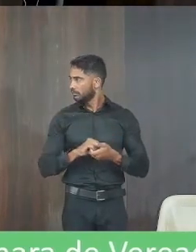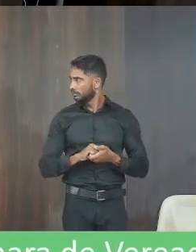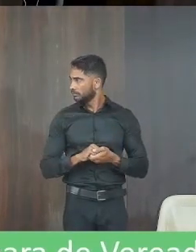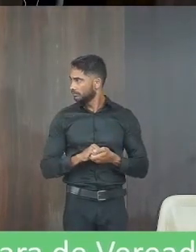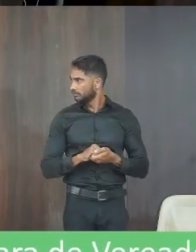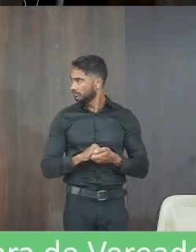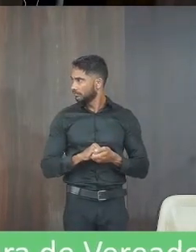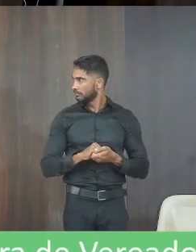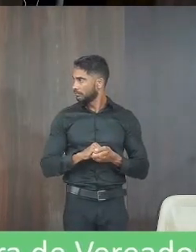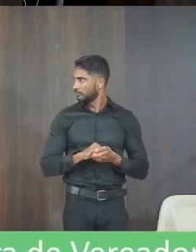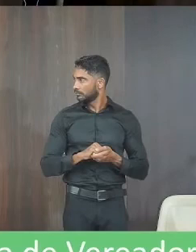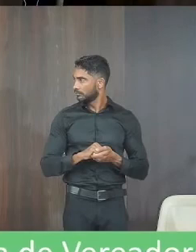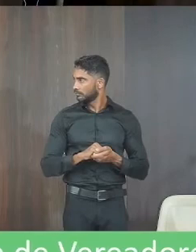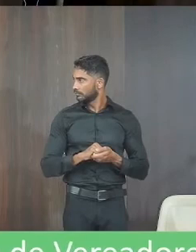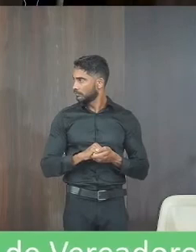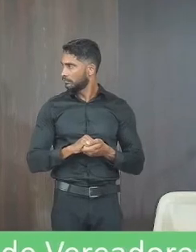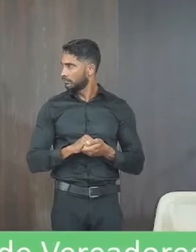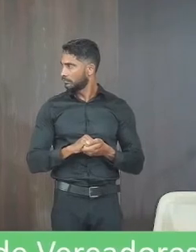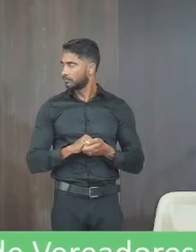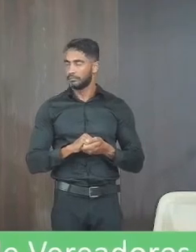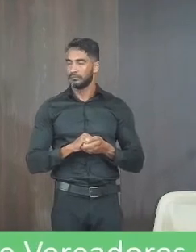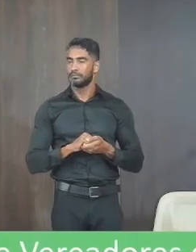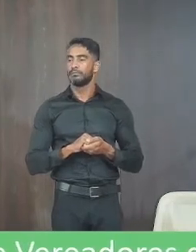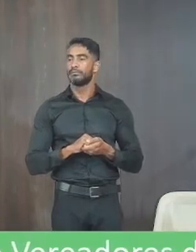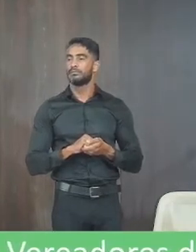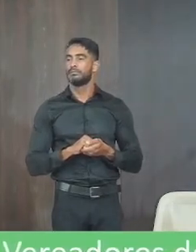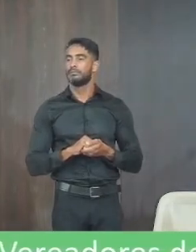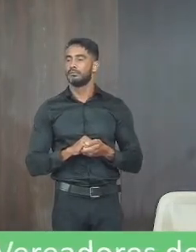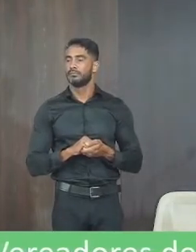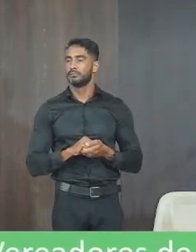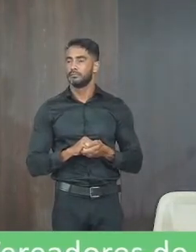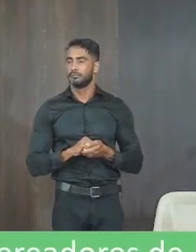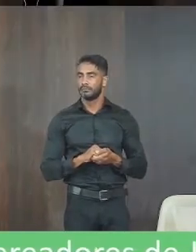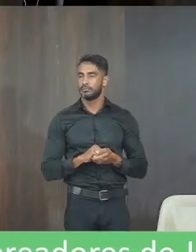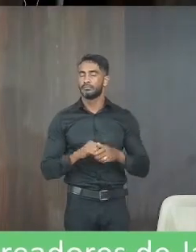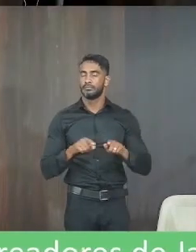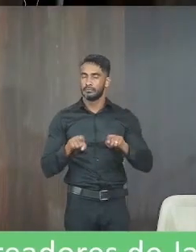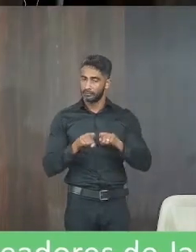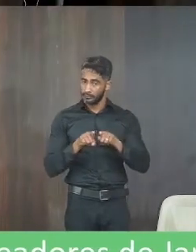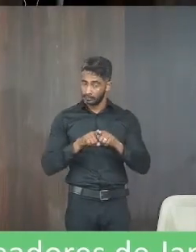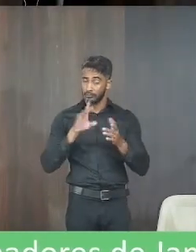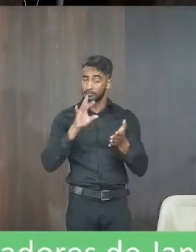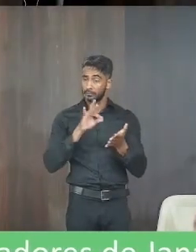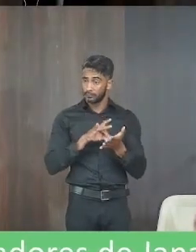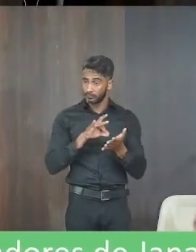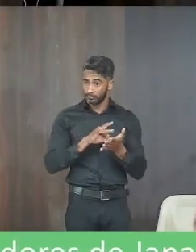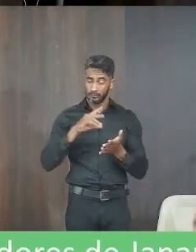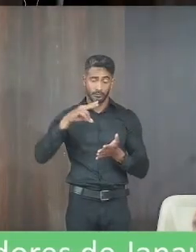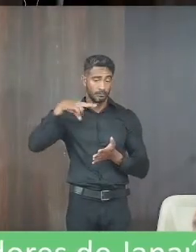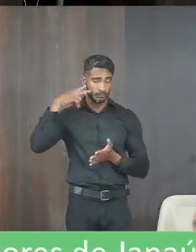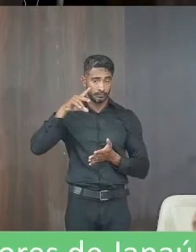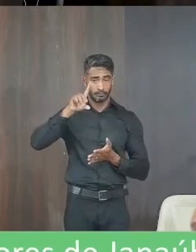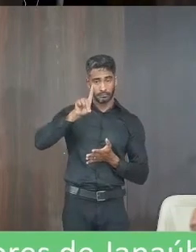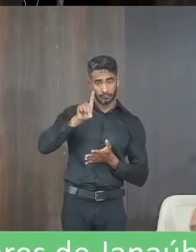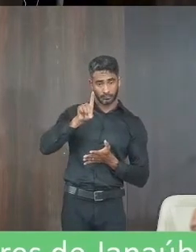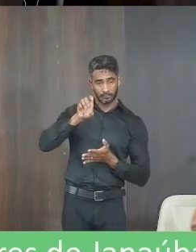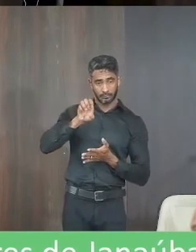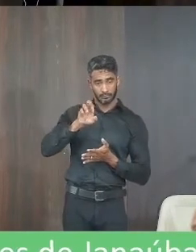repasso para a comissão a comissão vai apurar e com certeza vereador Delan